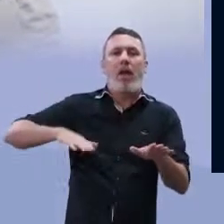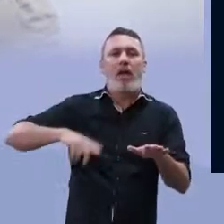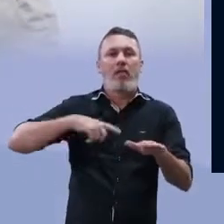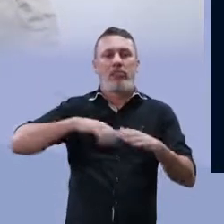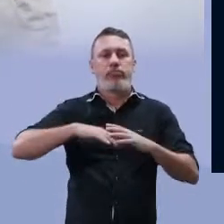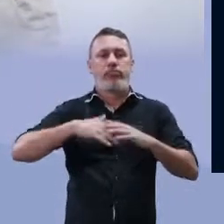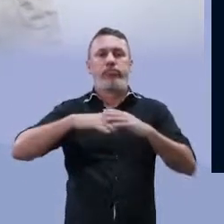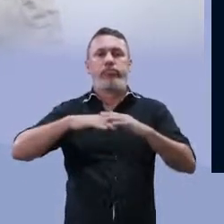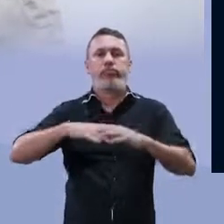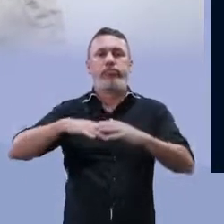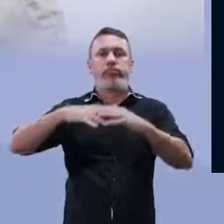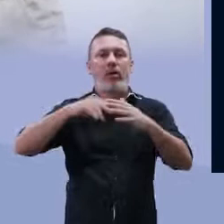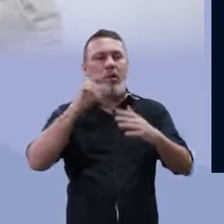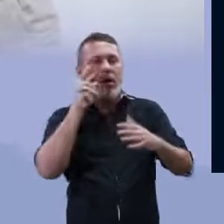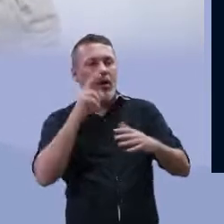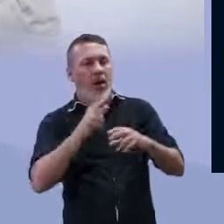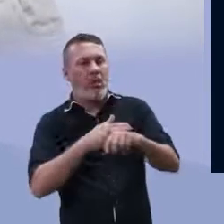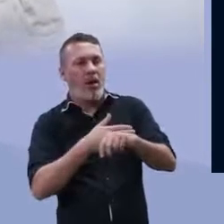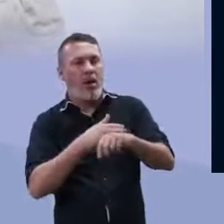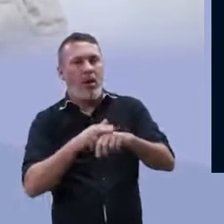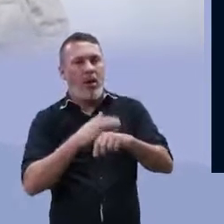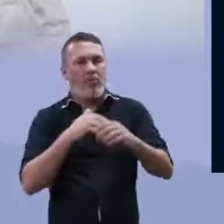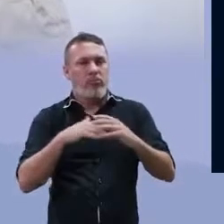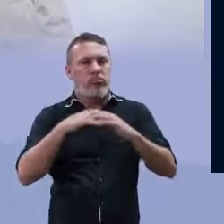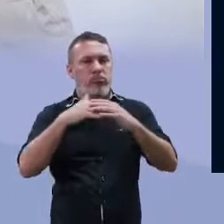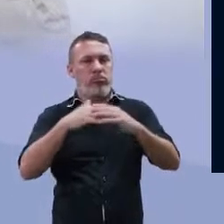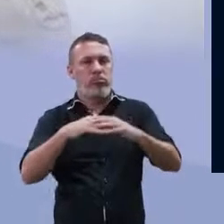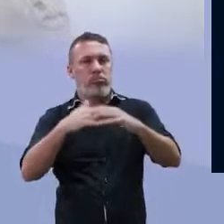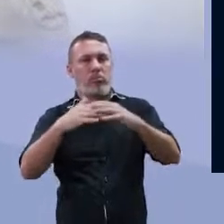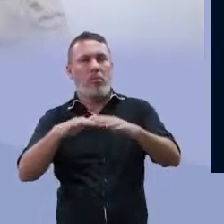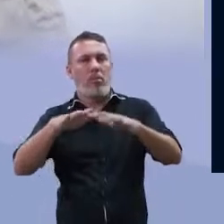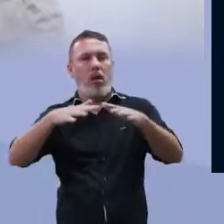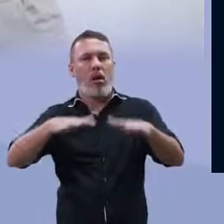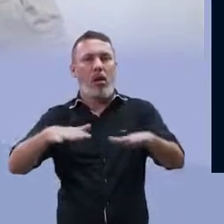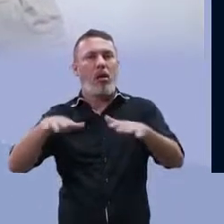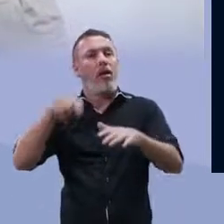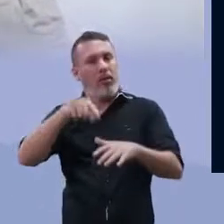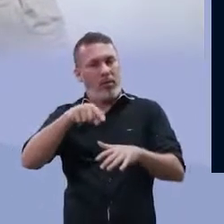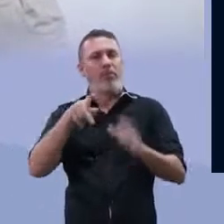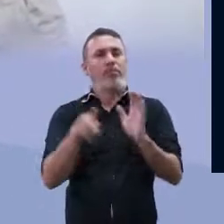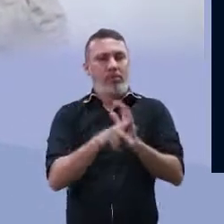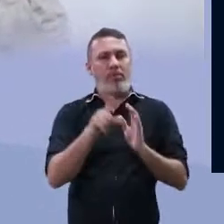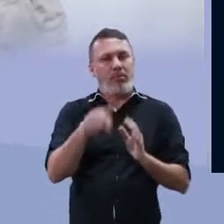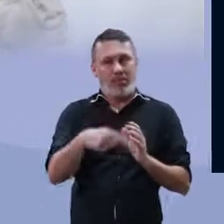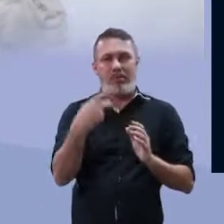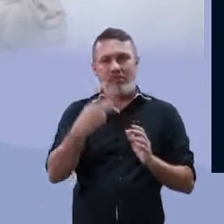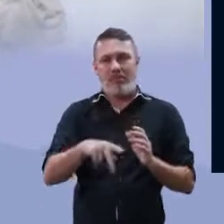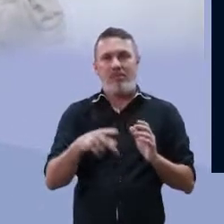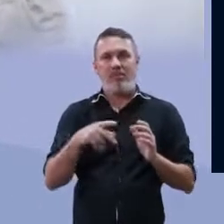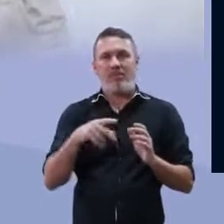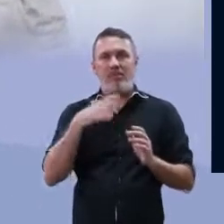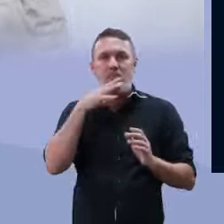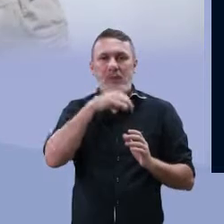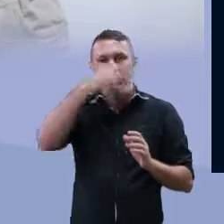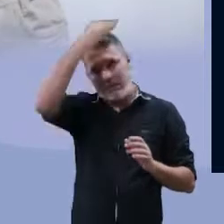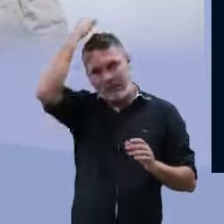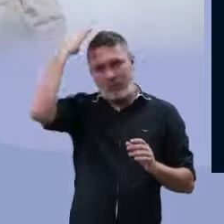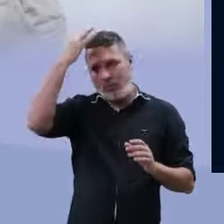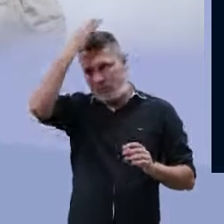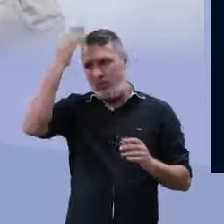para conseguirem flutuar na água. Tem várias estruturas para conseguirem ficar próximos da superfície e que são